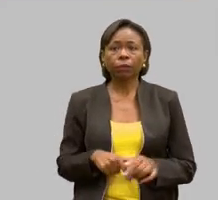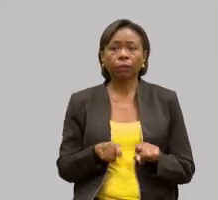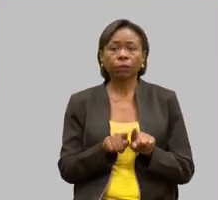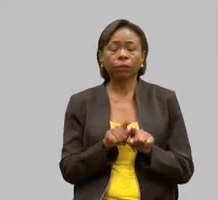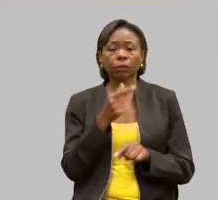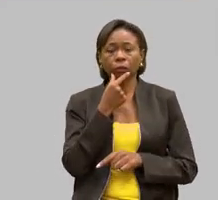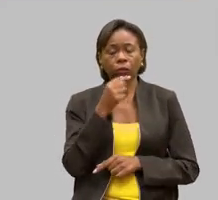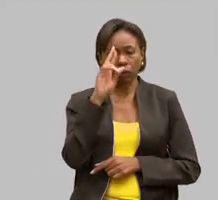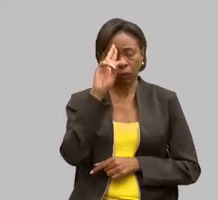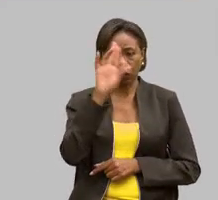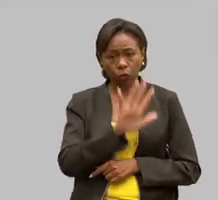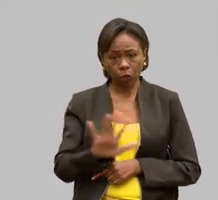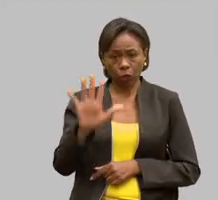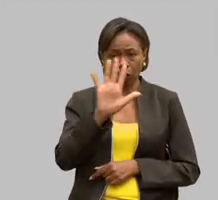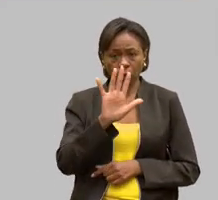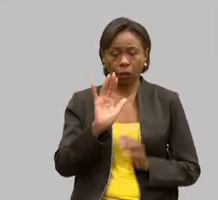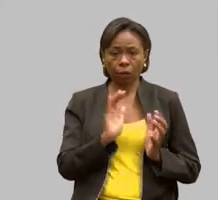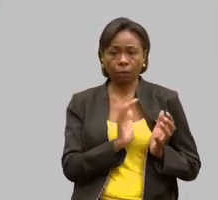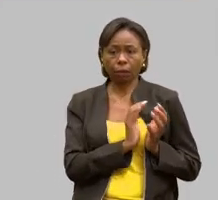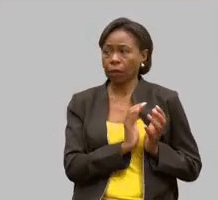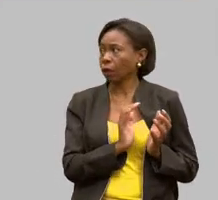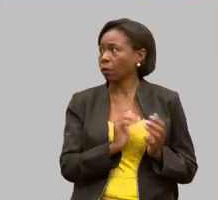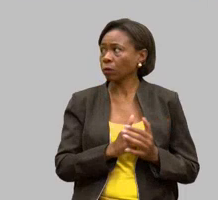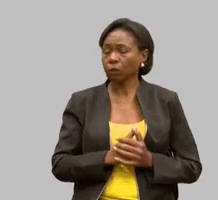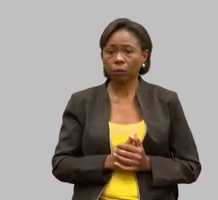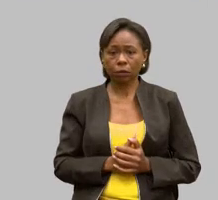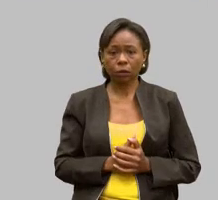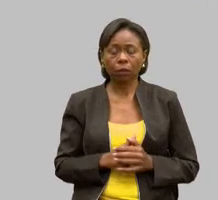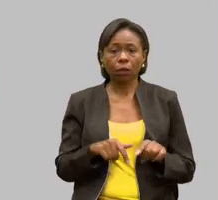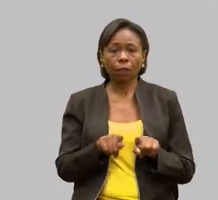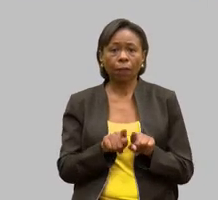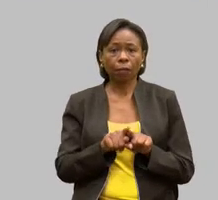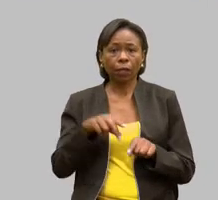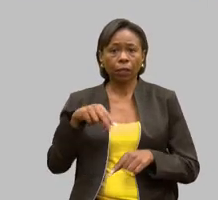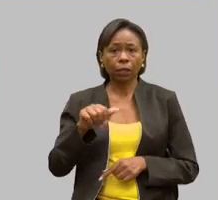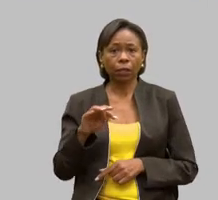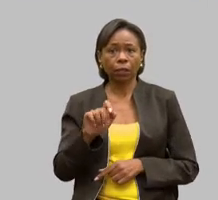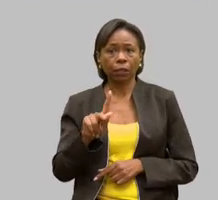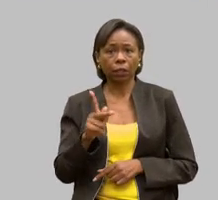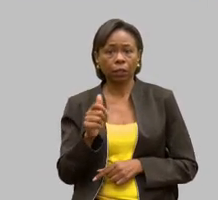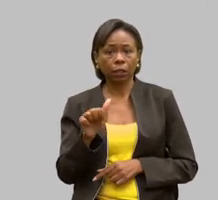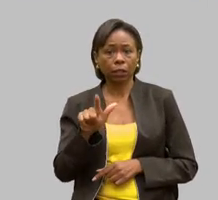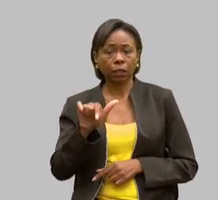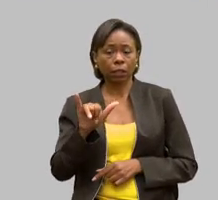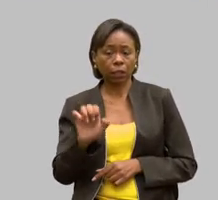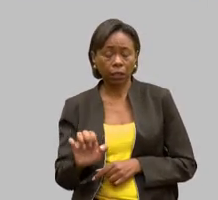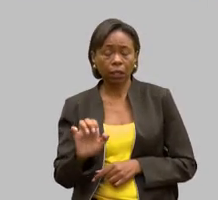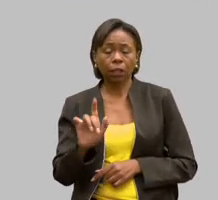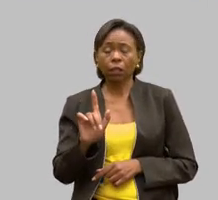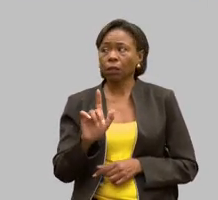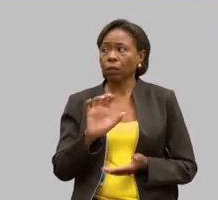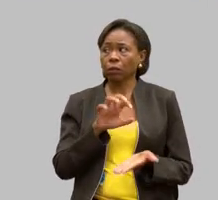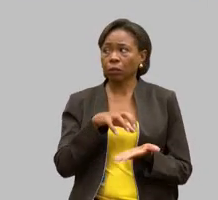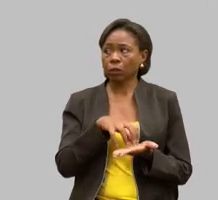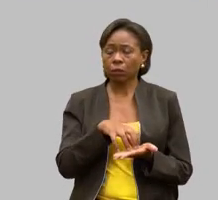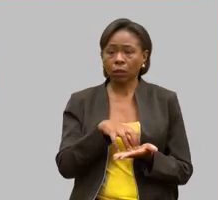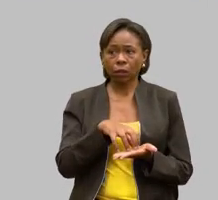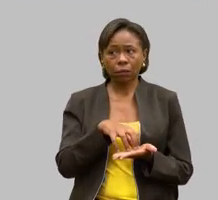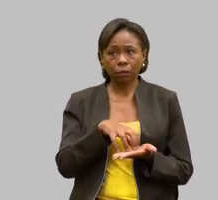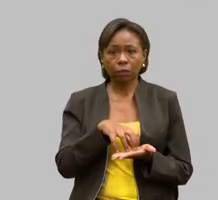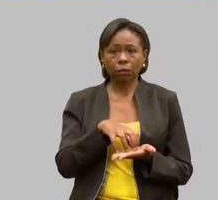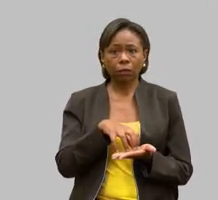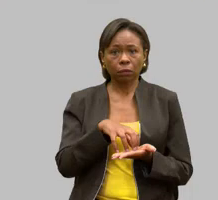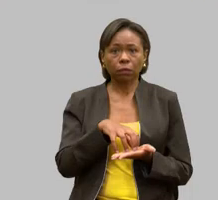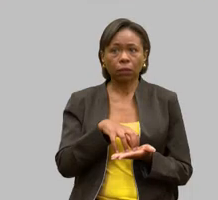APAE. Natália Inês Costa, diretora do Centro Especializado. Nossa Senhora da Assunção, Sença Betim.